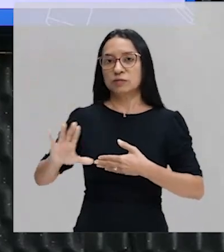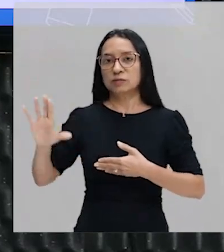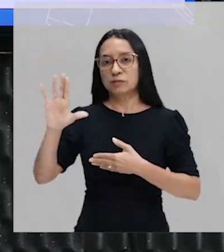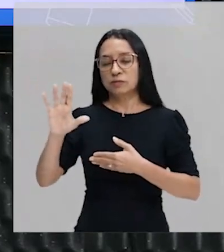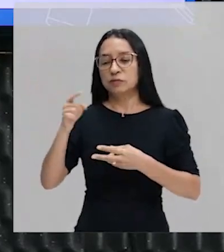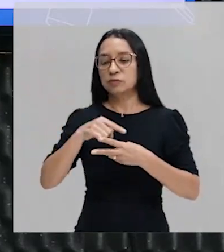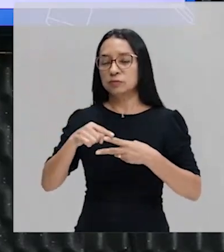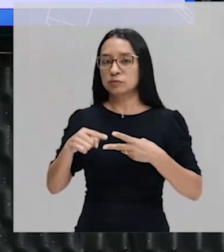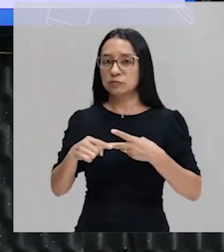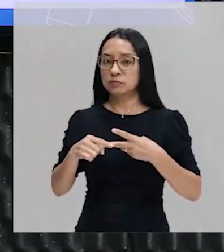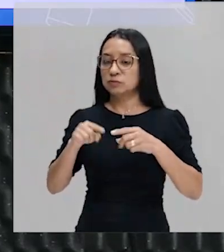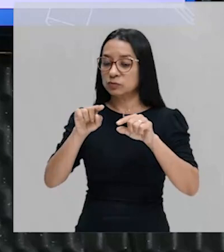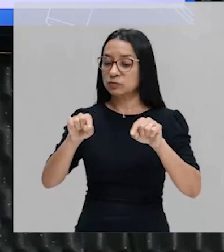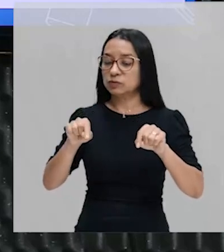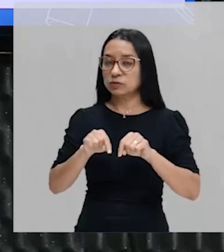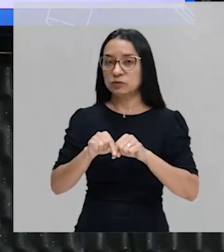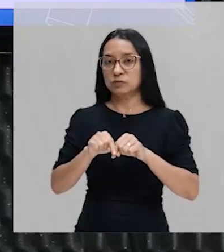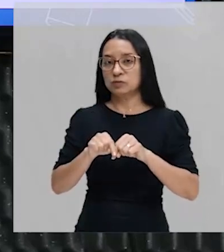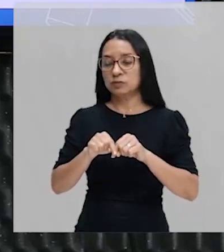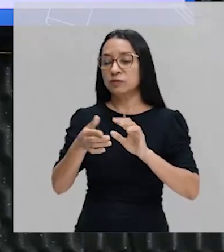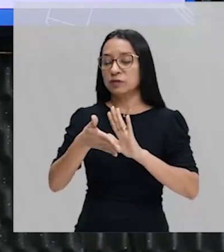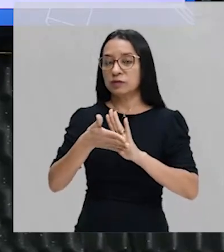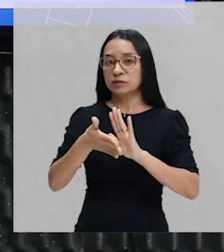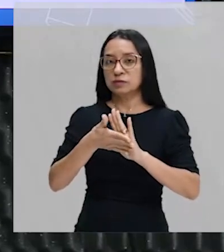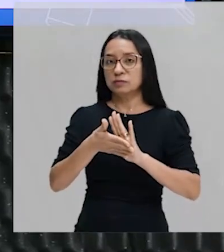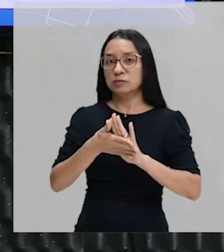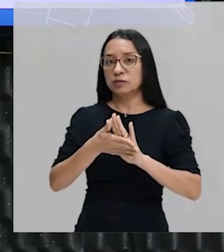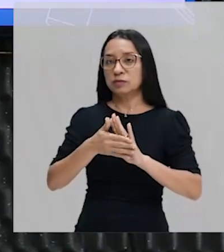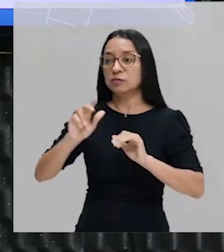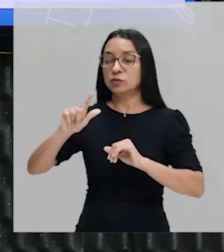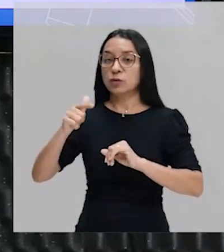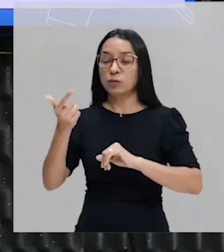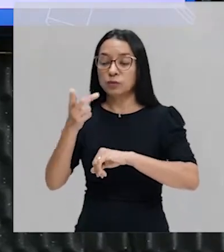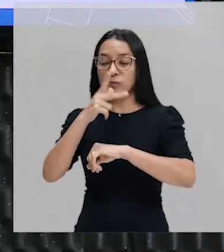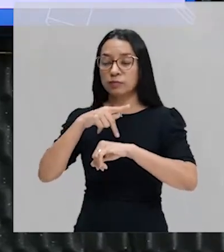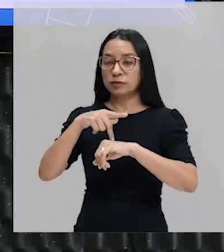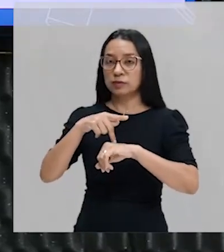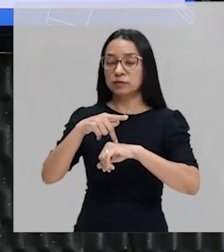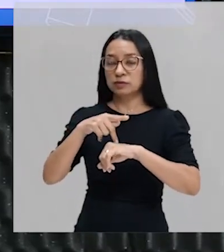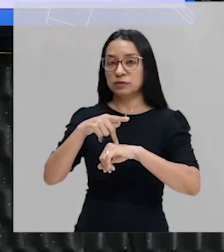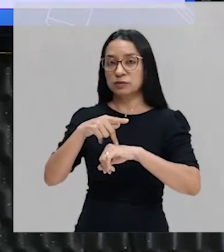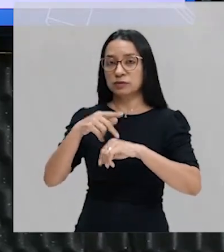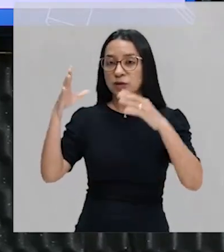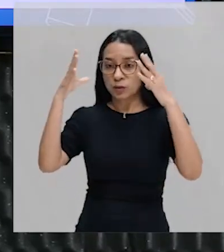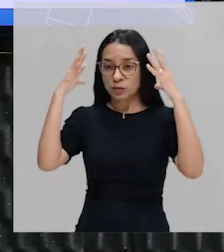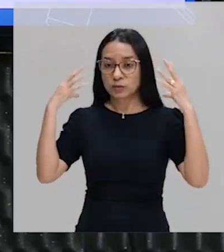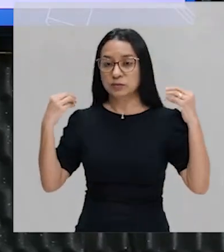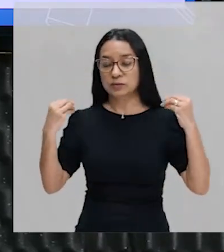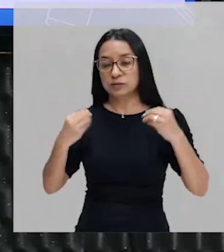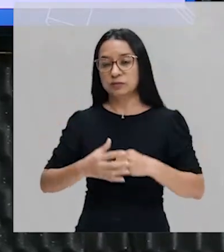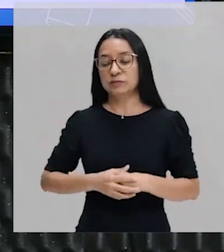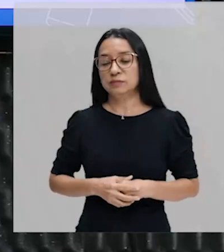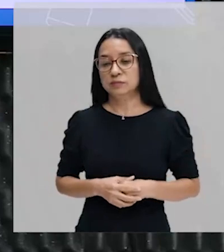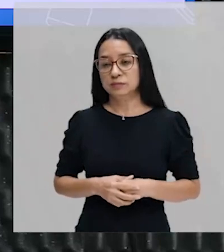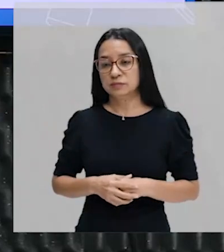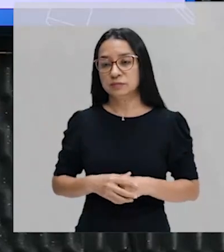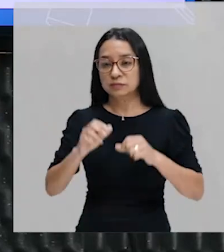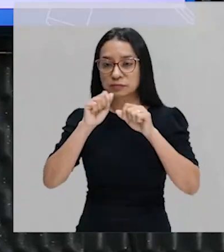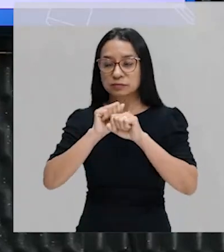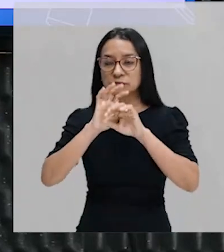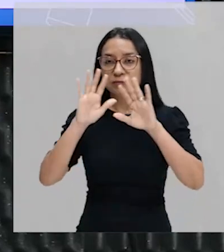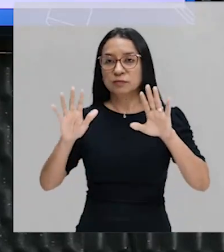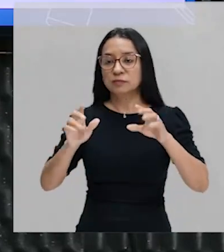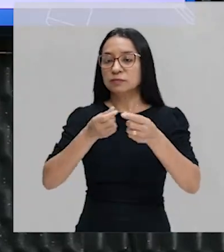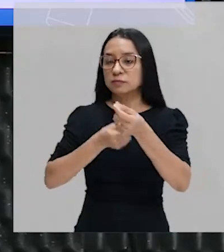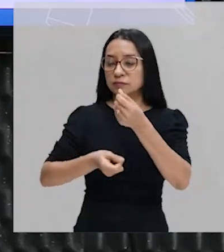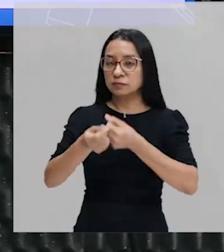setores vão ficar nas mãos dos credores internacionais, flamengos ou holandeses. É evidente que